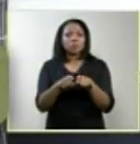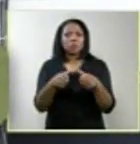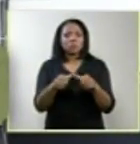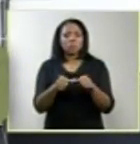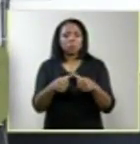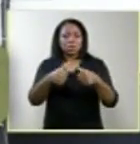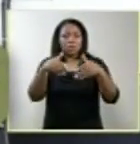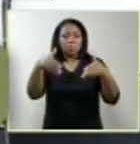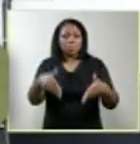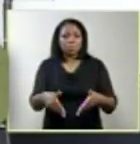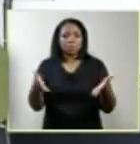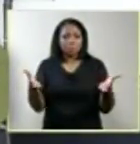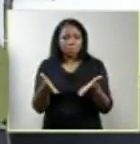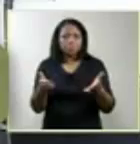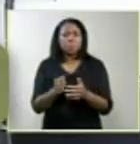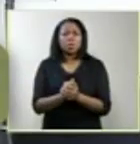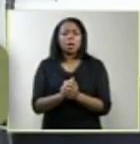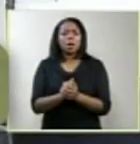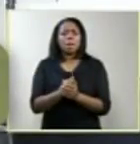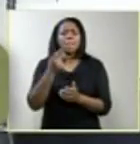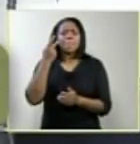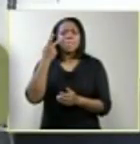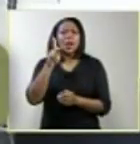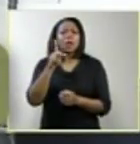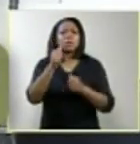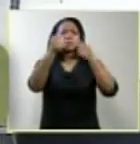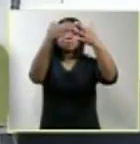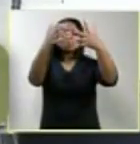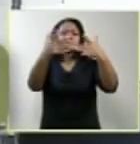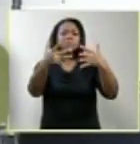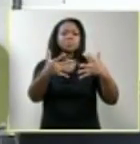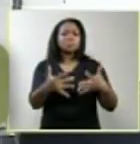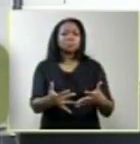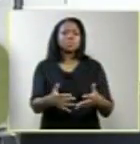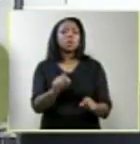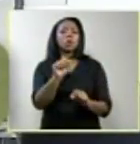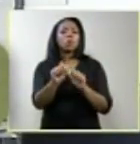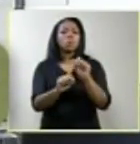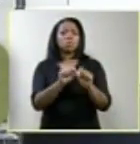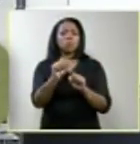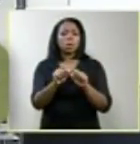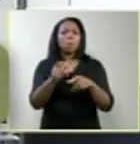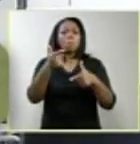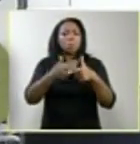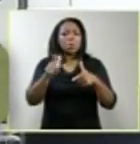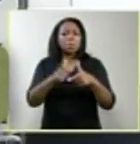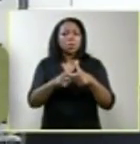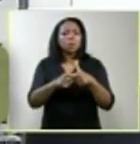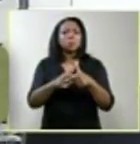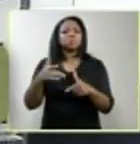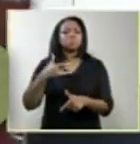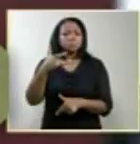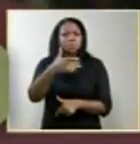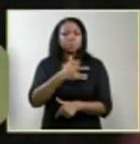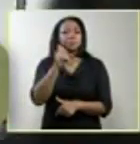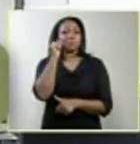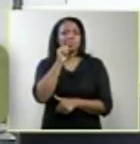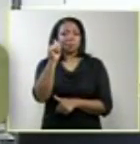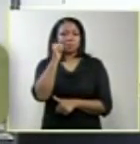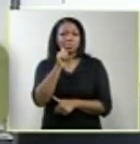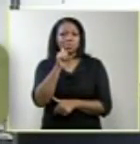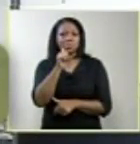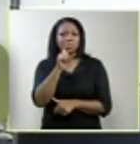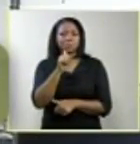nessa corte, para esclarecer sobre, especificamente, os problemas de saúde da mulher. O ministro